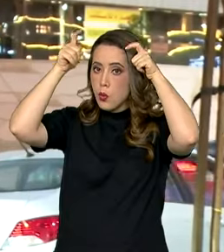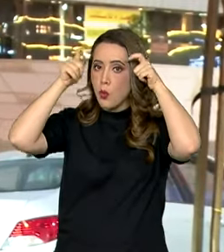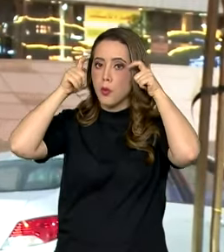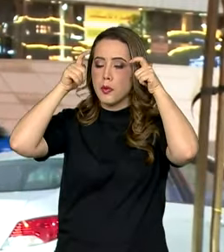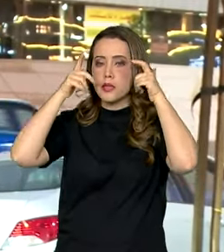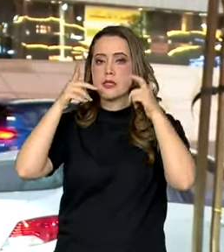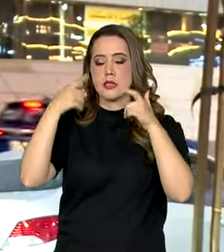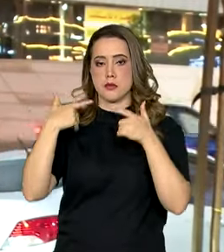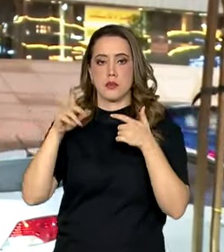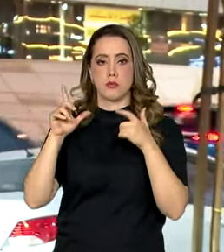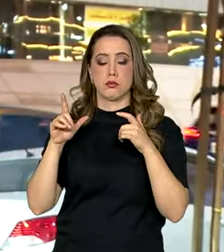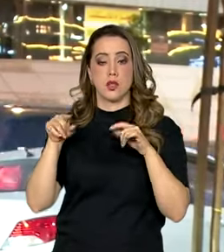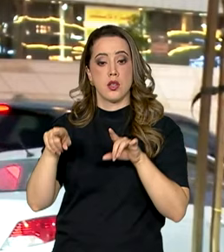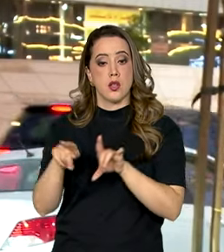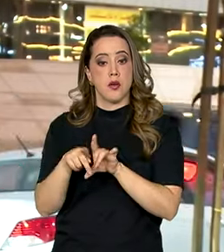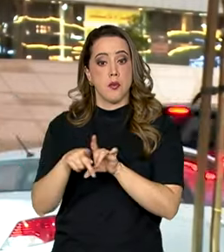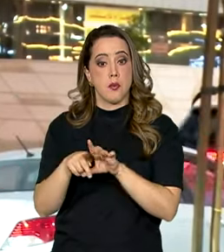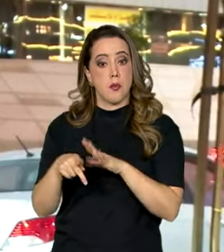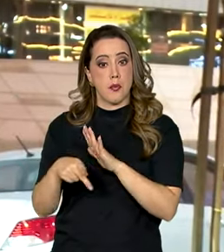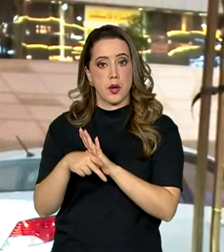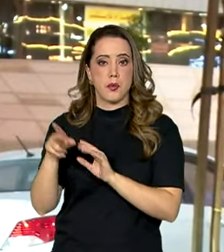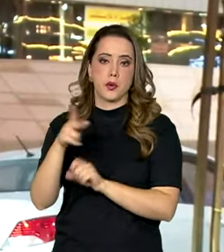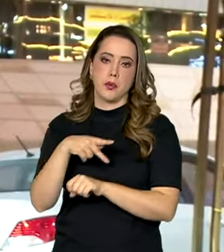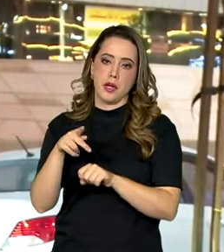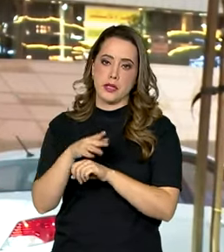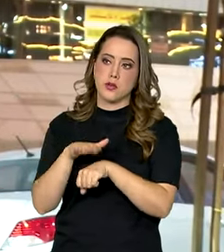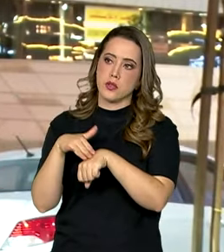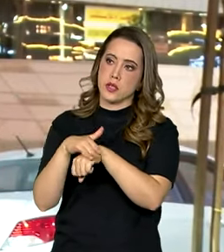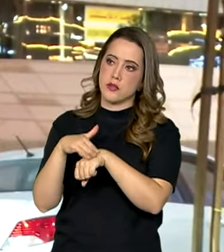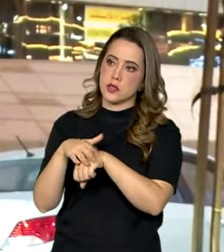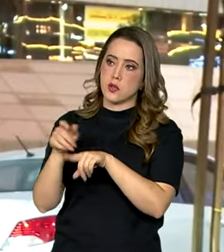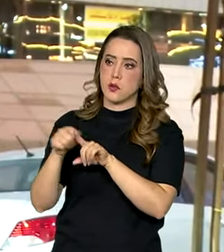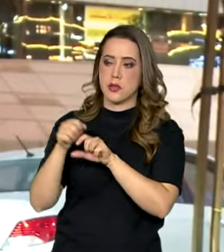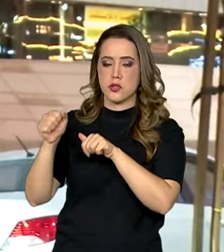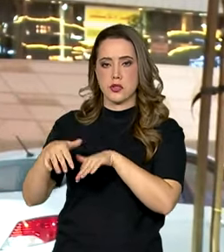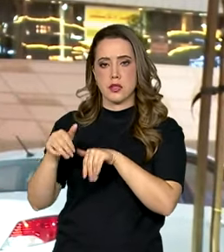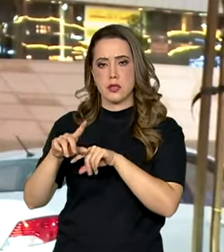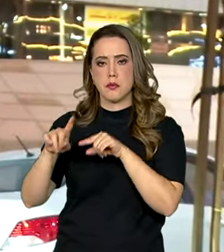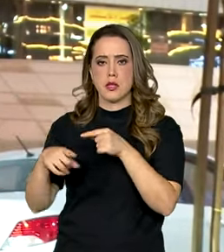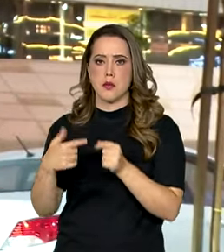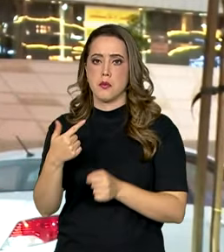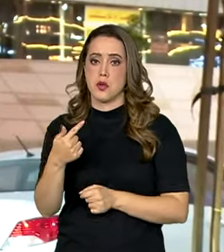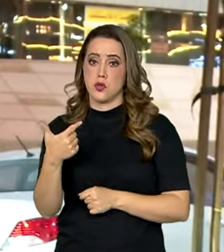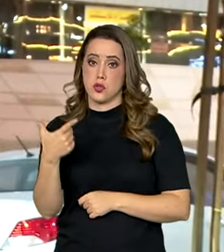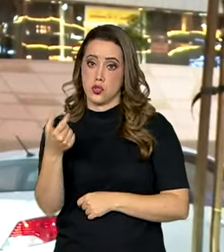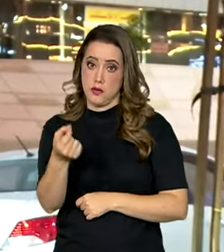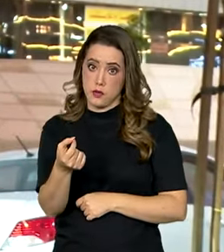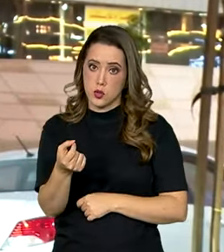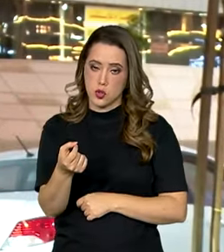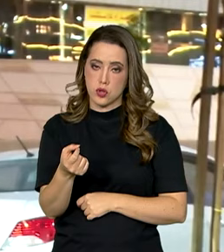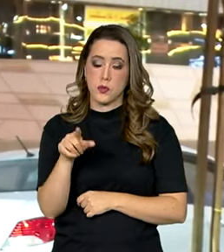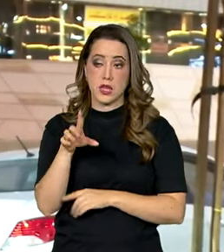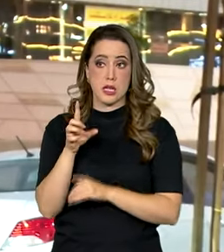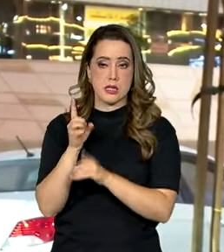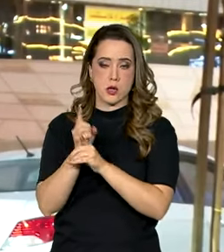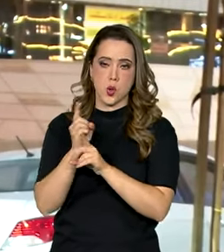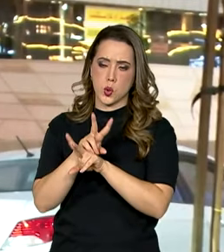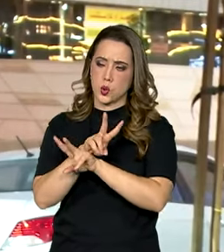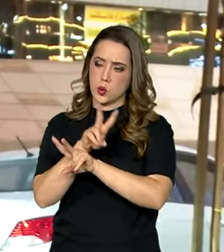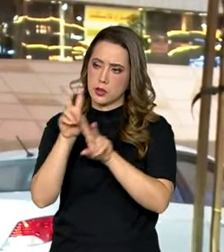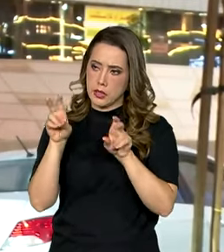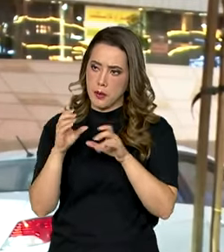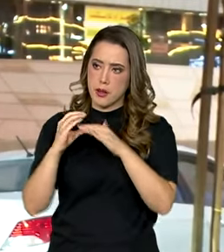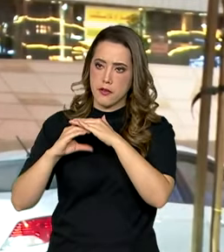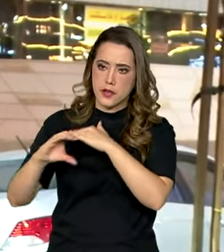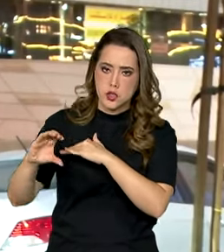herdeiro do trono saudita, com quem conversou em setembro, após a cúpula do G20. Neste encontro, além de falar sobre